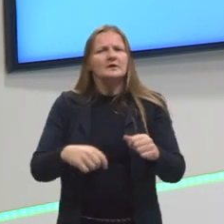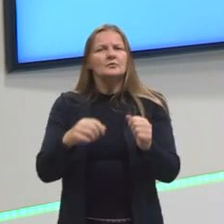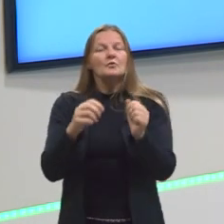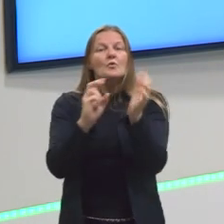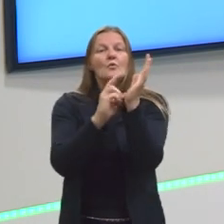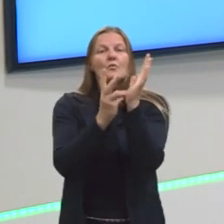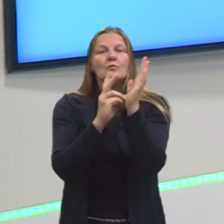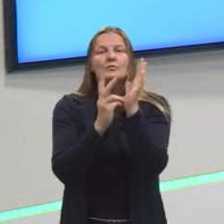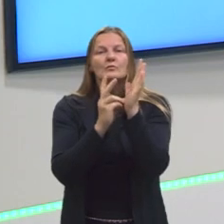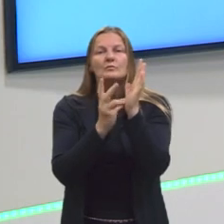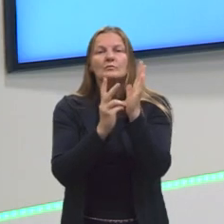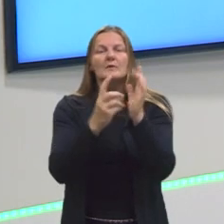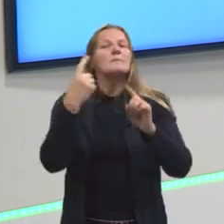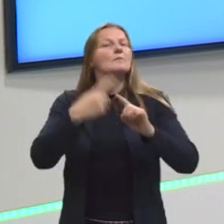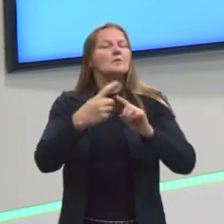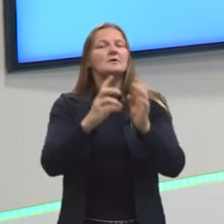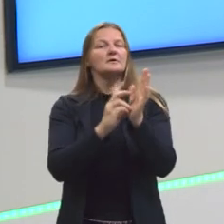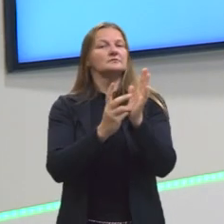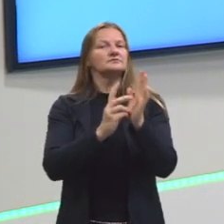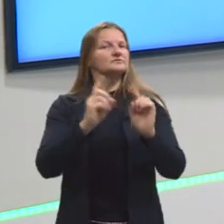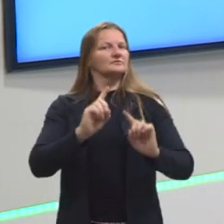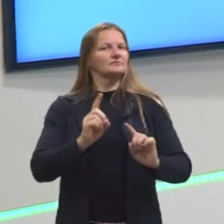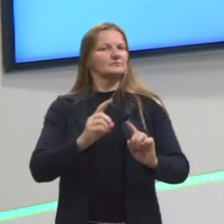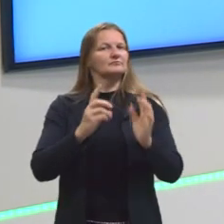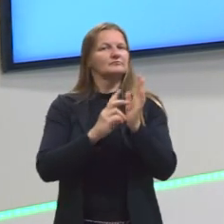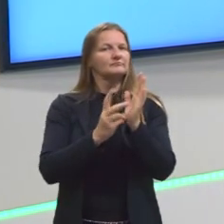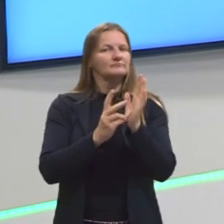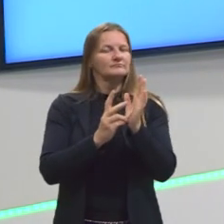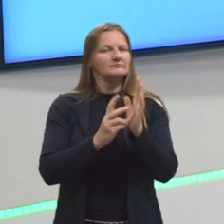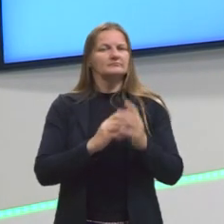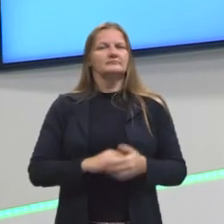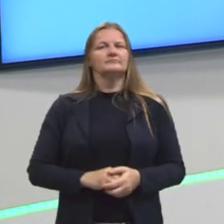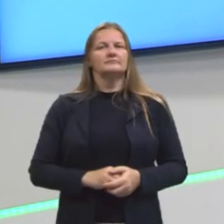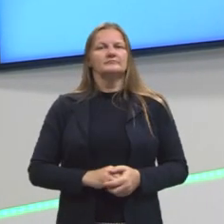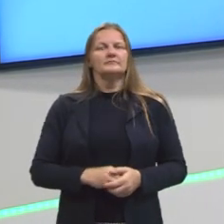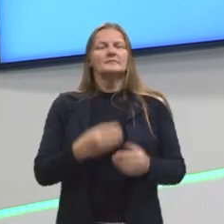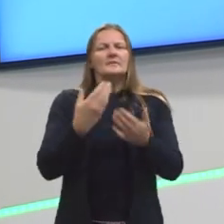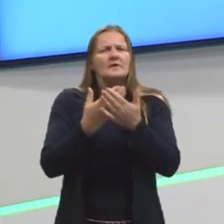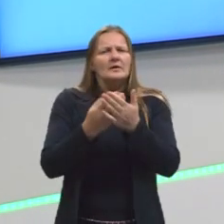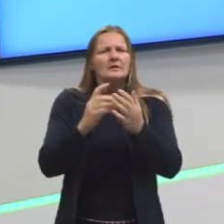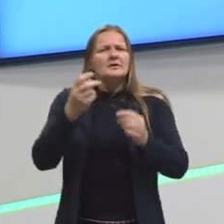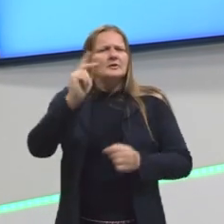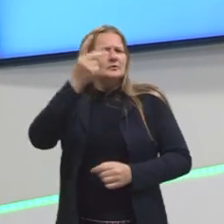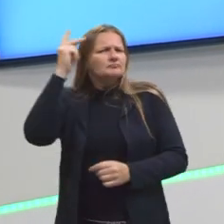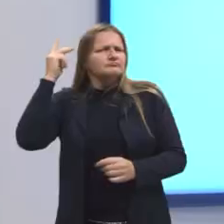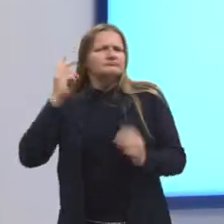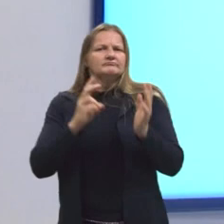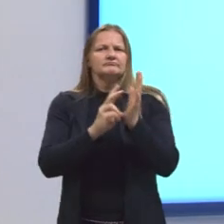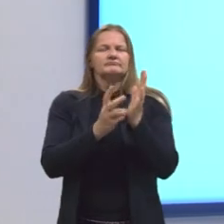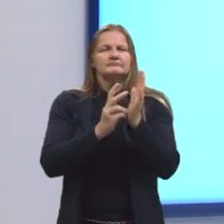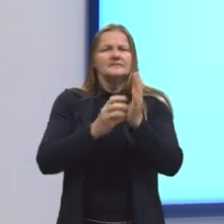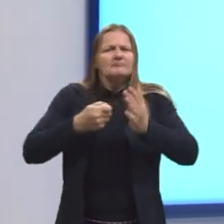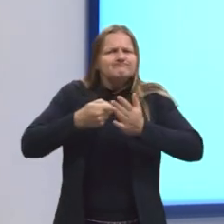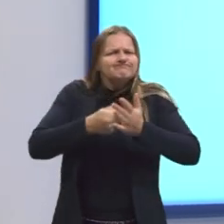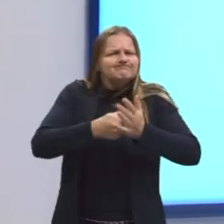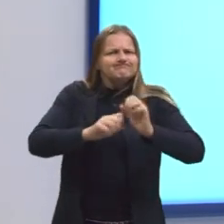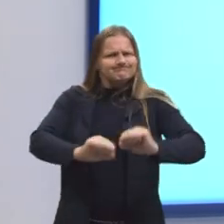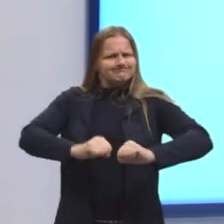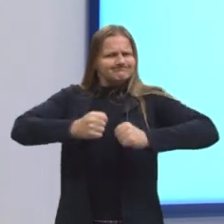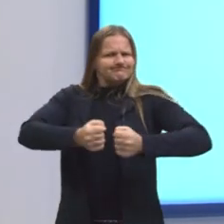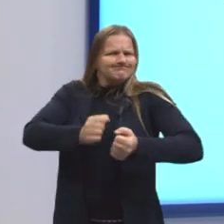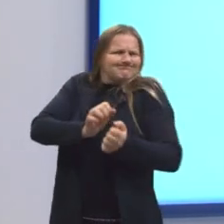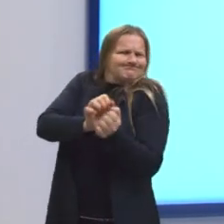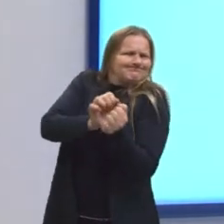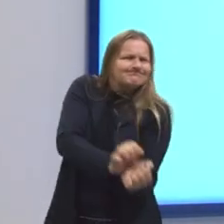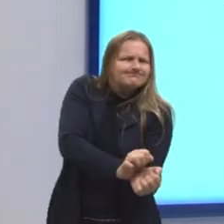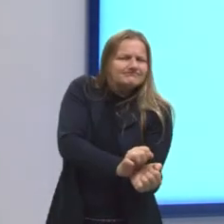Por que eles não escravizaram os indígenas? E a gente já falou um pouquinho na aula sobre história indígena, que eles tentaram, e que eles escravizaram,